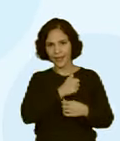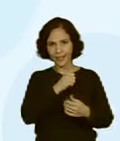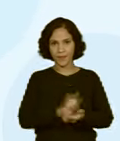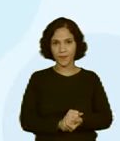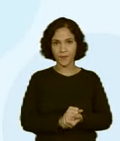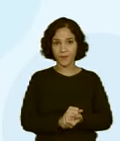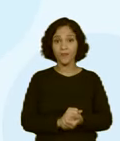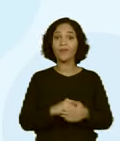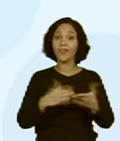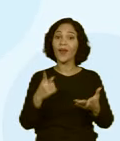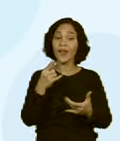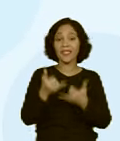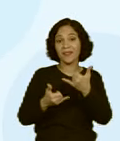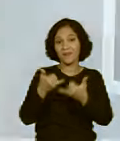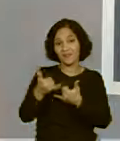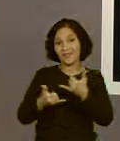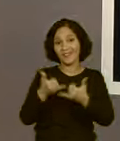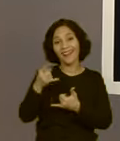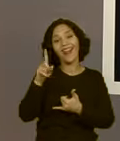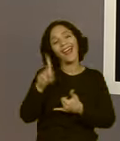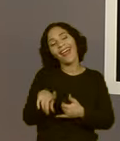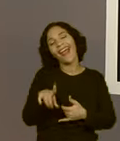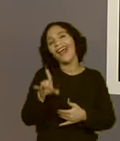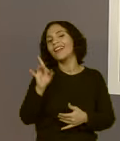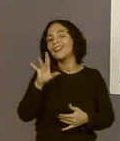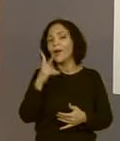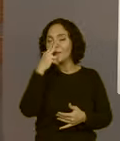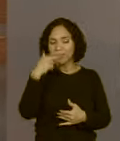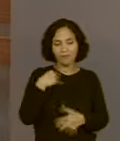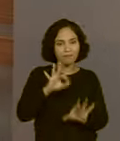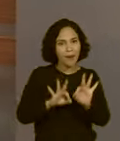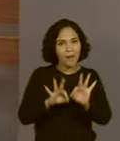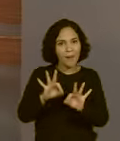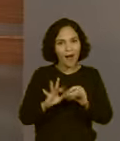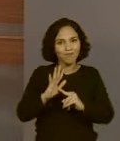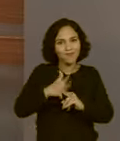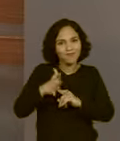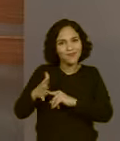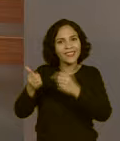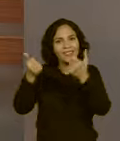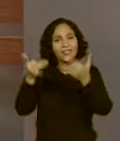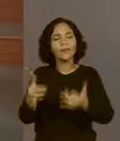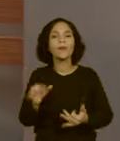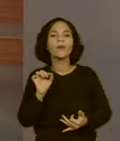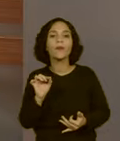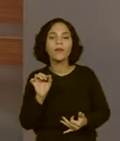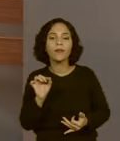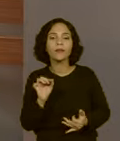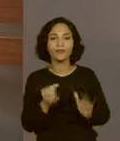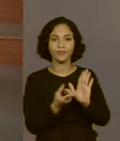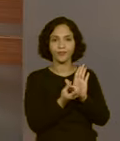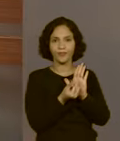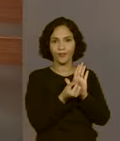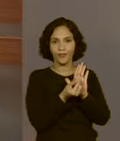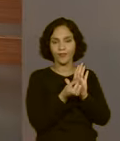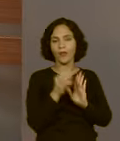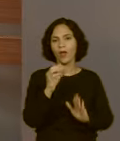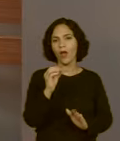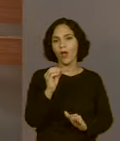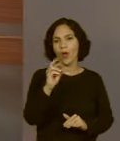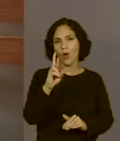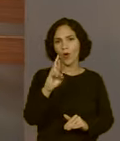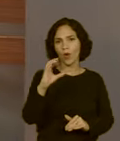gente, esse foi o nosso jogo e foi uma brincadeira para a gente aquecer os motores e falar do quê? De orçamento familiar.